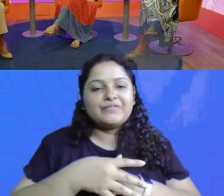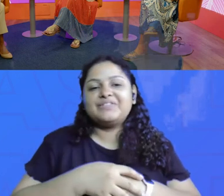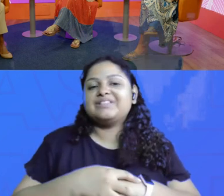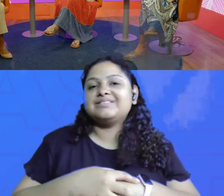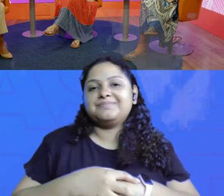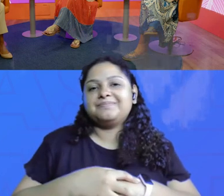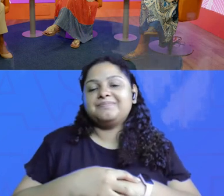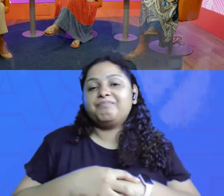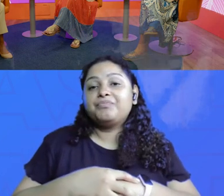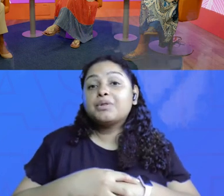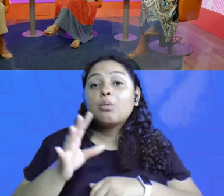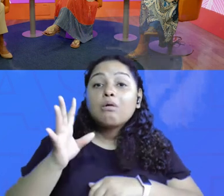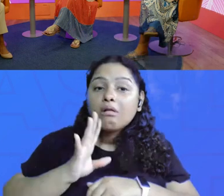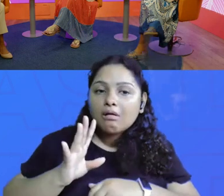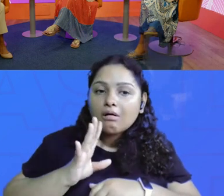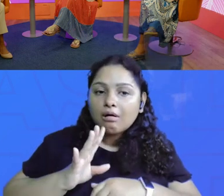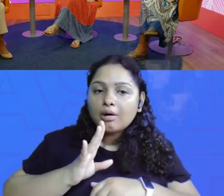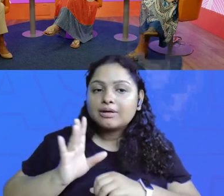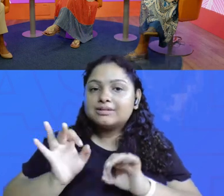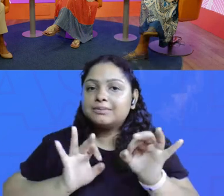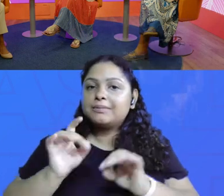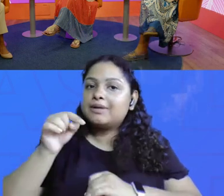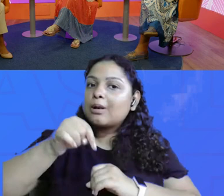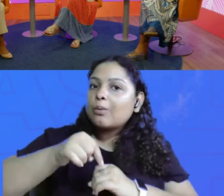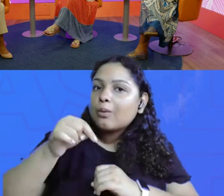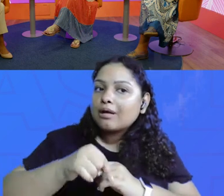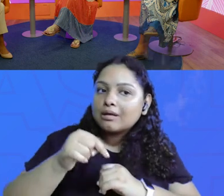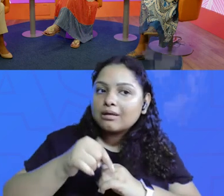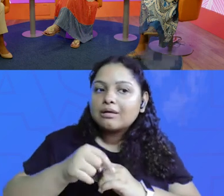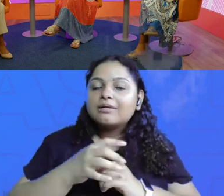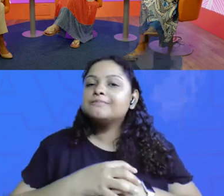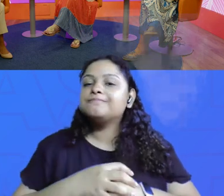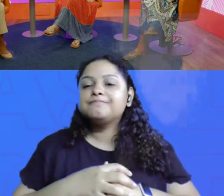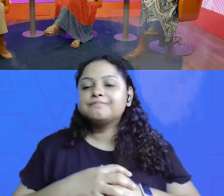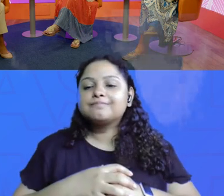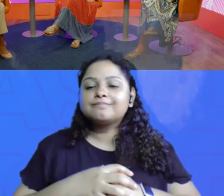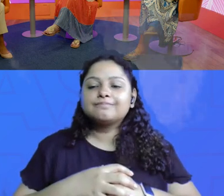dia. O bacana de a gente ter juntado aqui na Palmitolândia